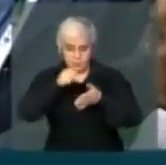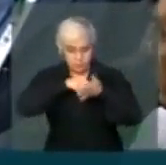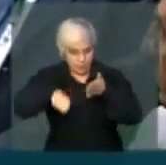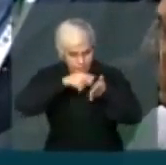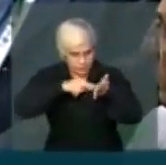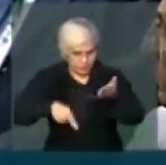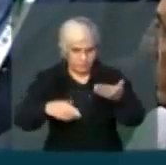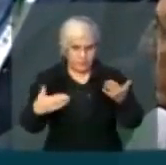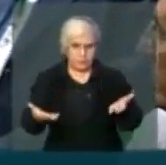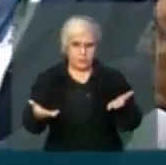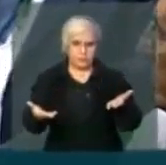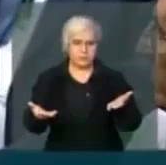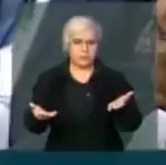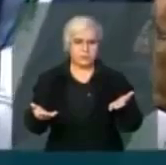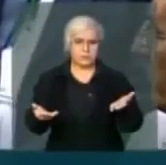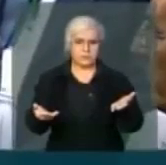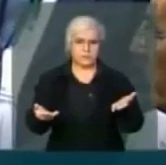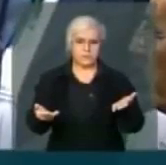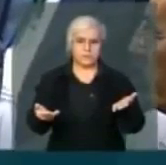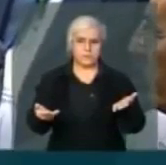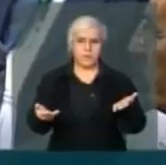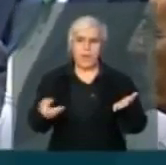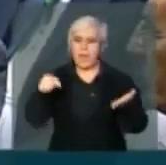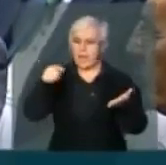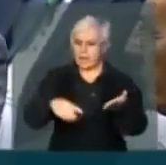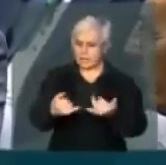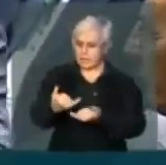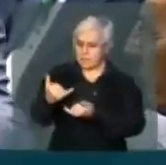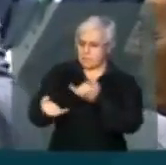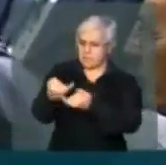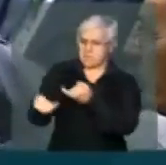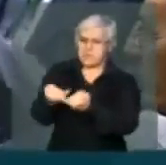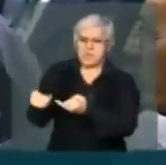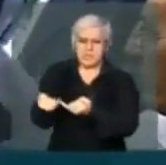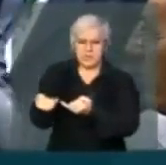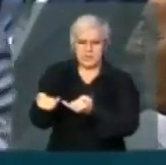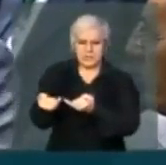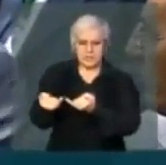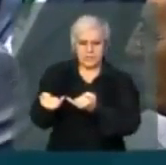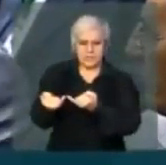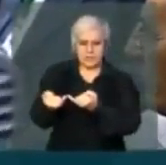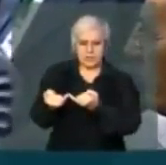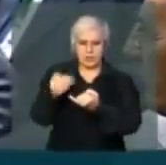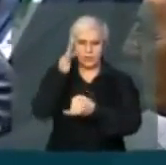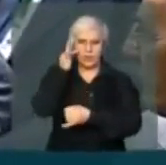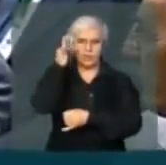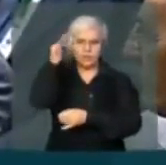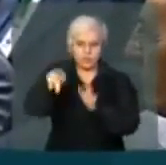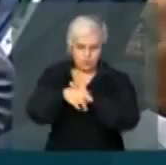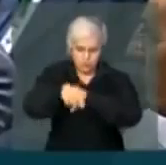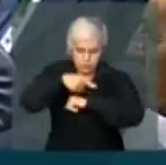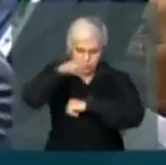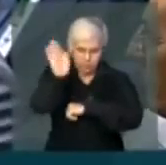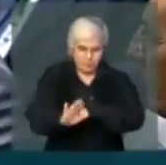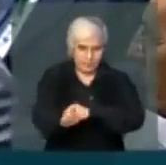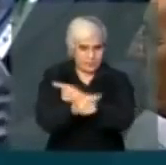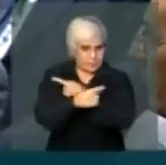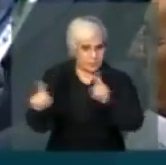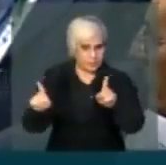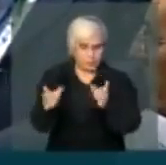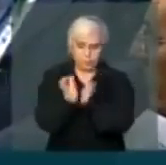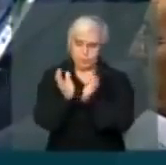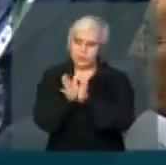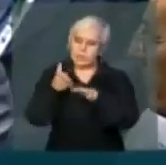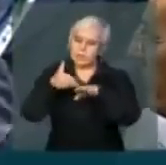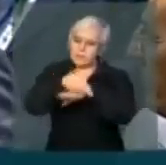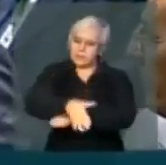aqui não tem brincadeira com jogo futuro, com participação, que líderes